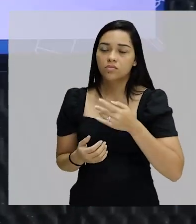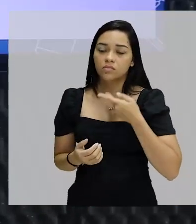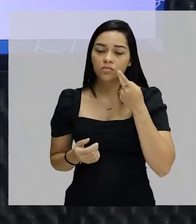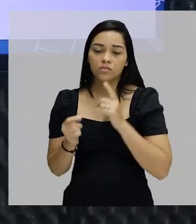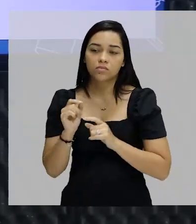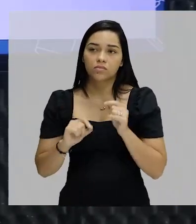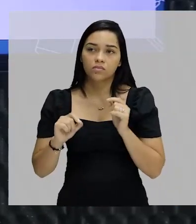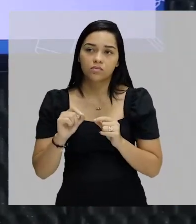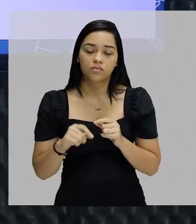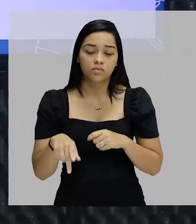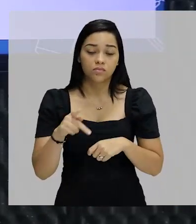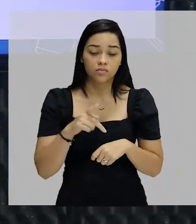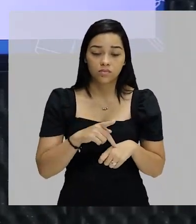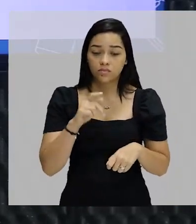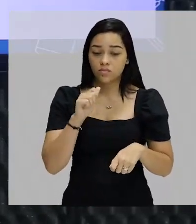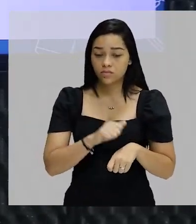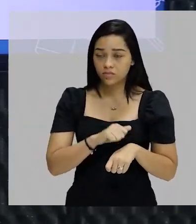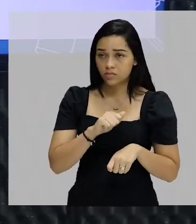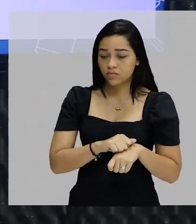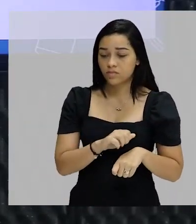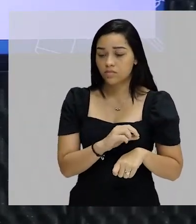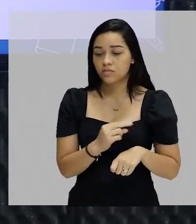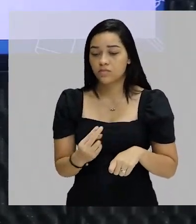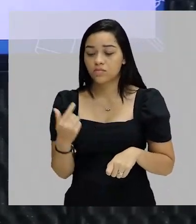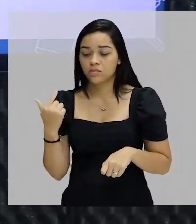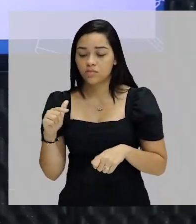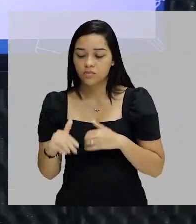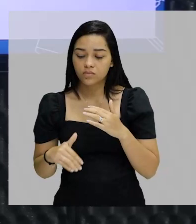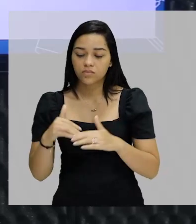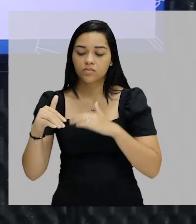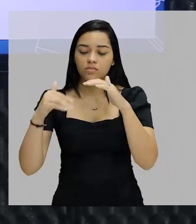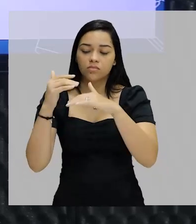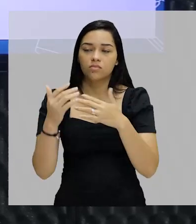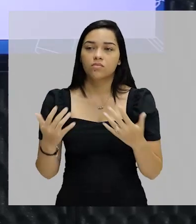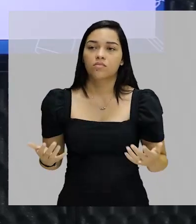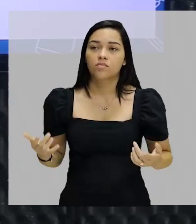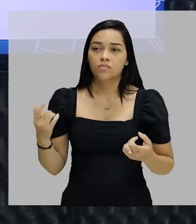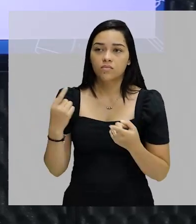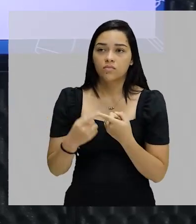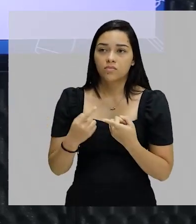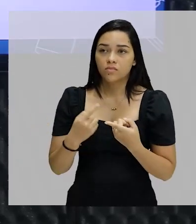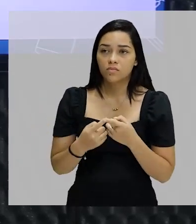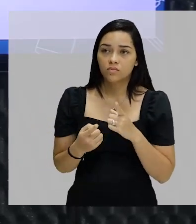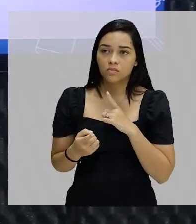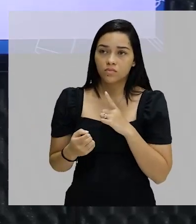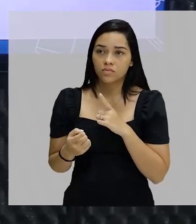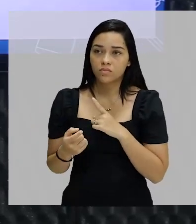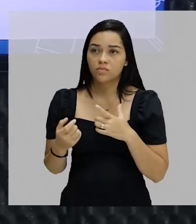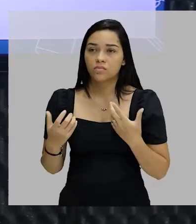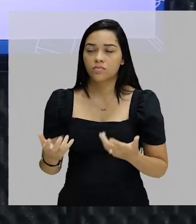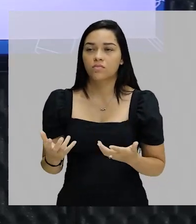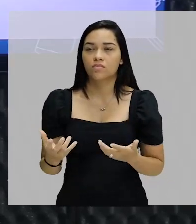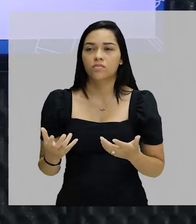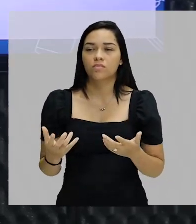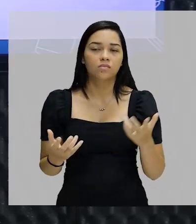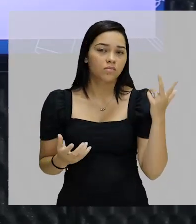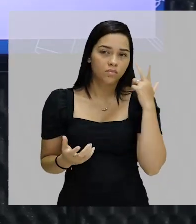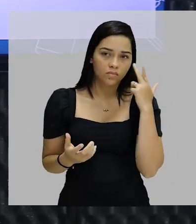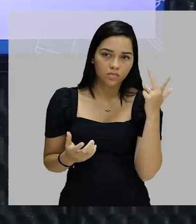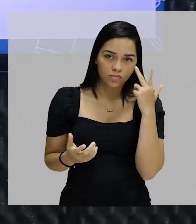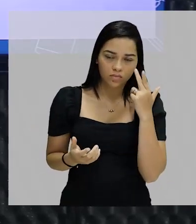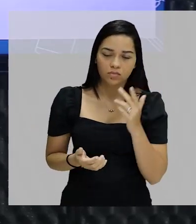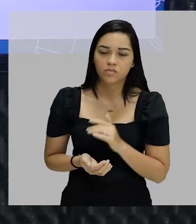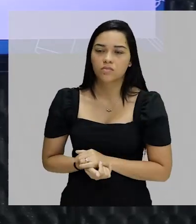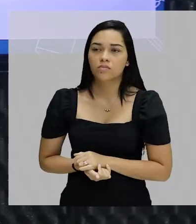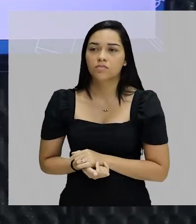que um país é pobre ou subdesenvolvido por conta de critérios que sejam naturais.